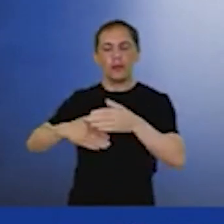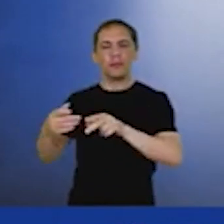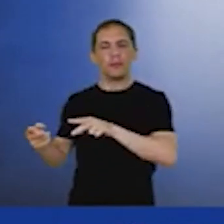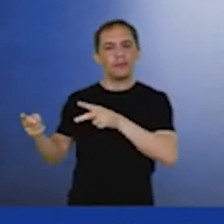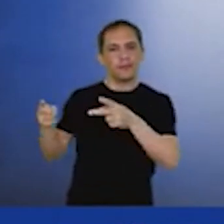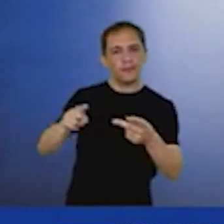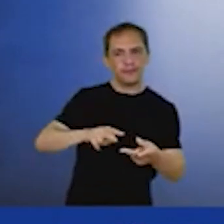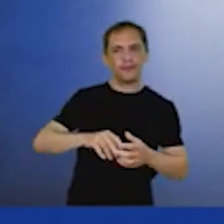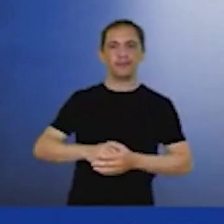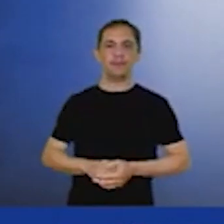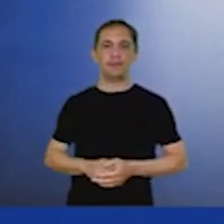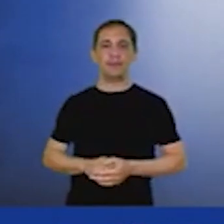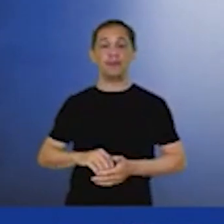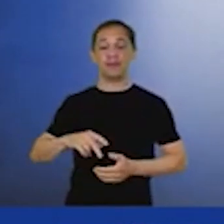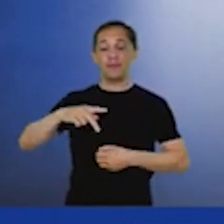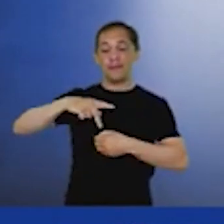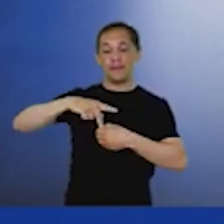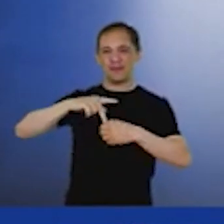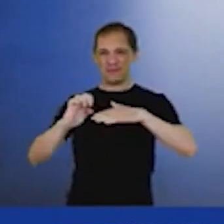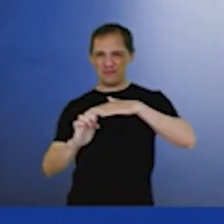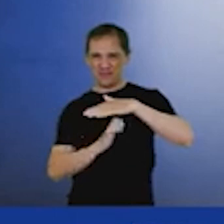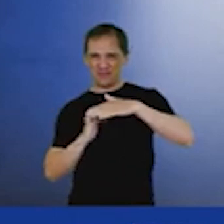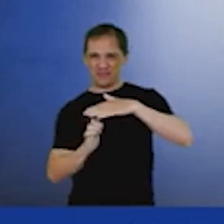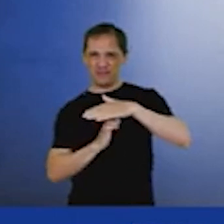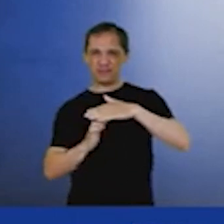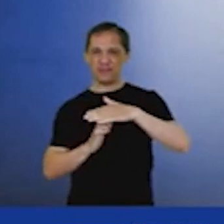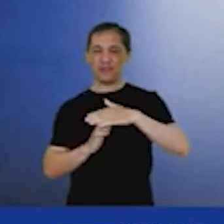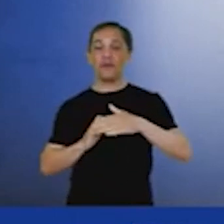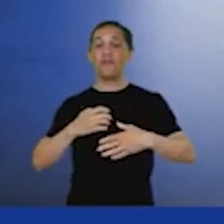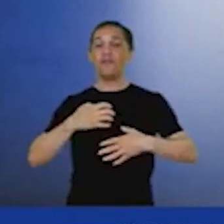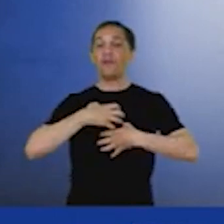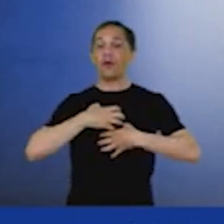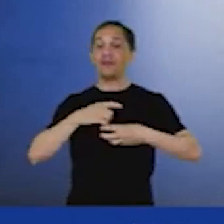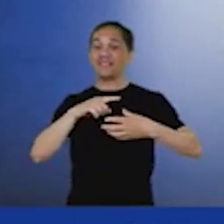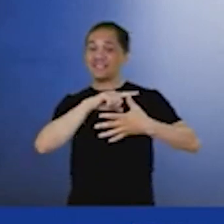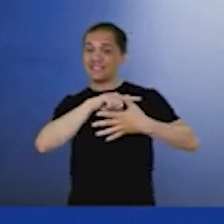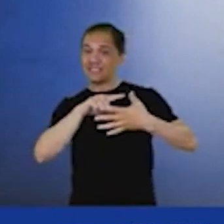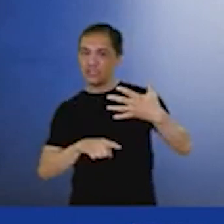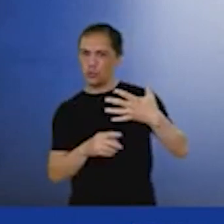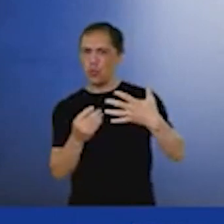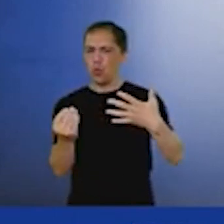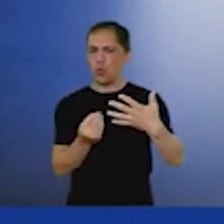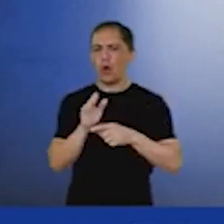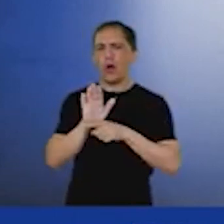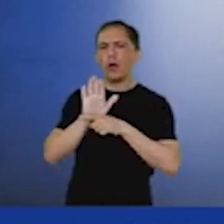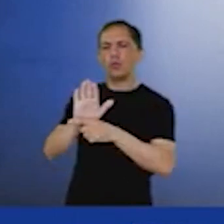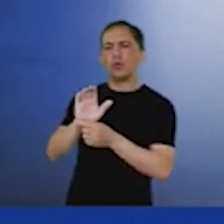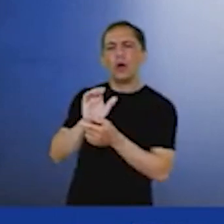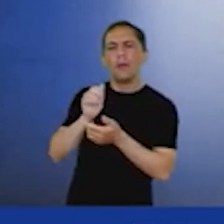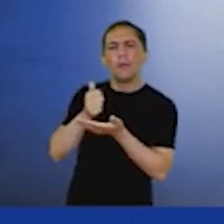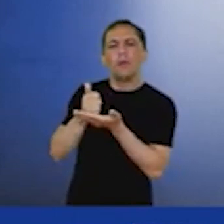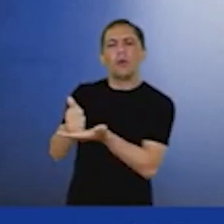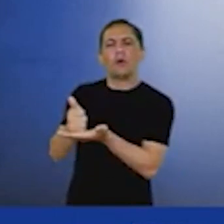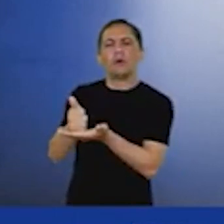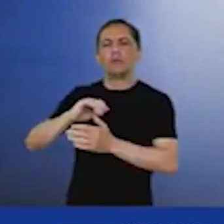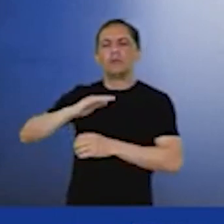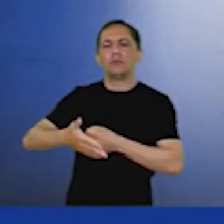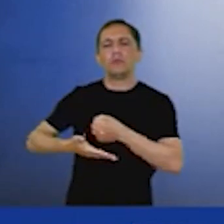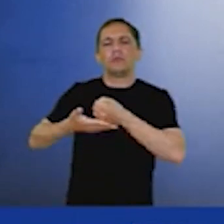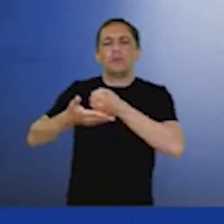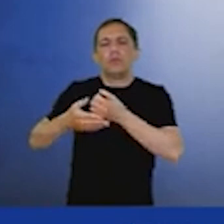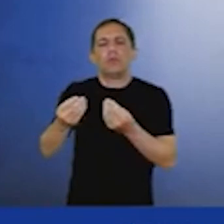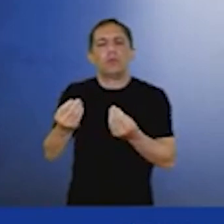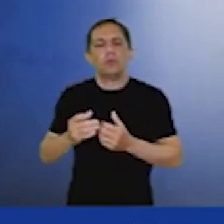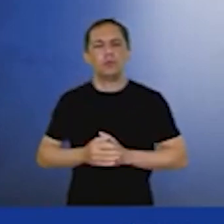para a Petrobras, quais são as cinco formas que a Petrobras tem de contribuir para a sustentabilidade do planeta e a